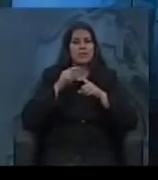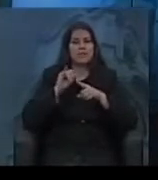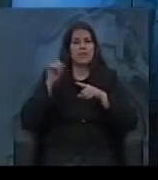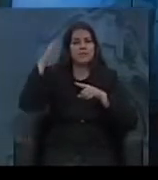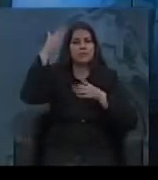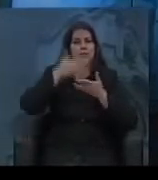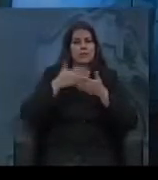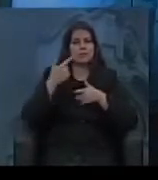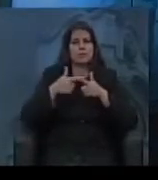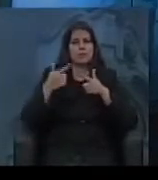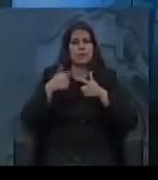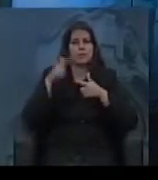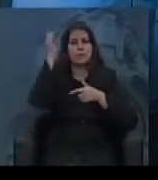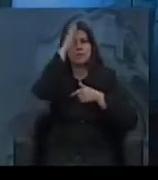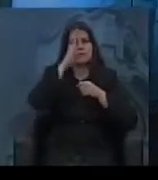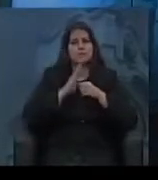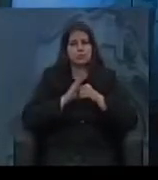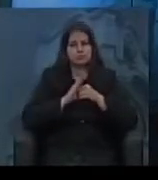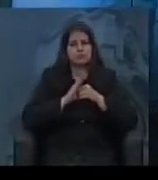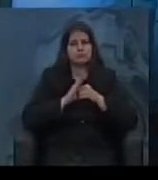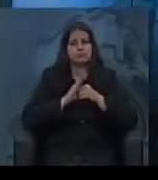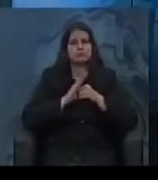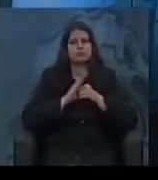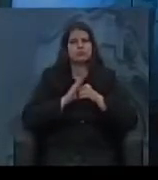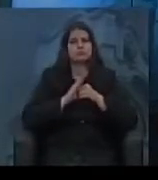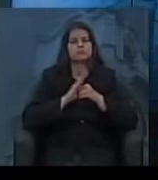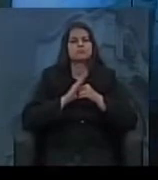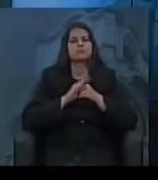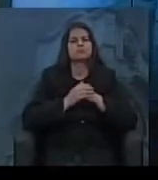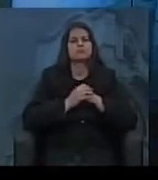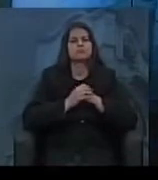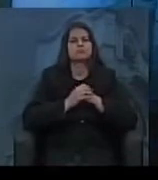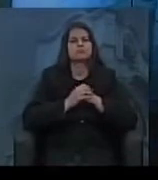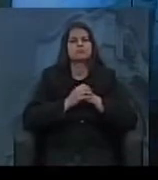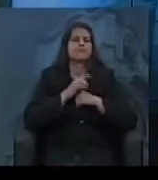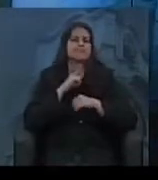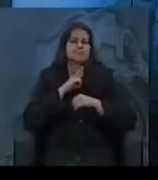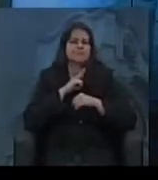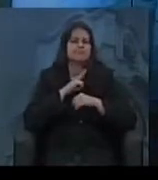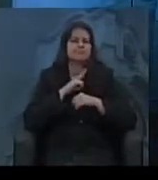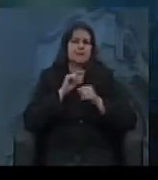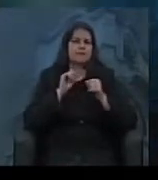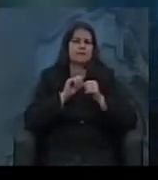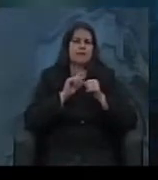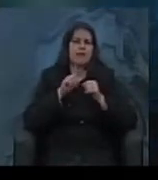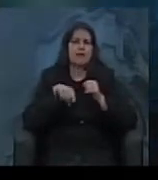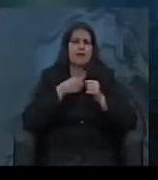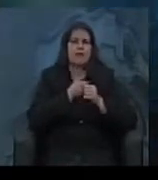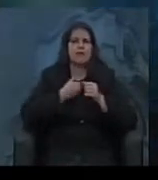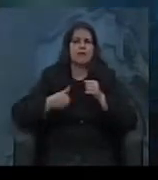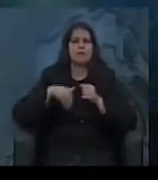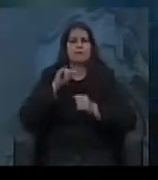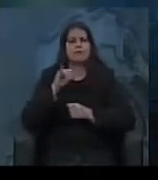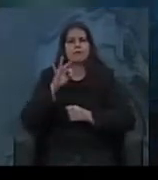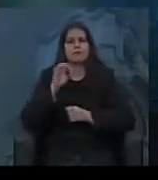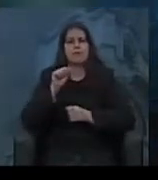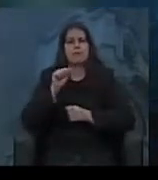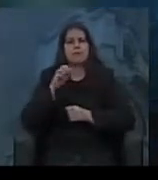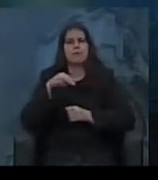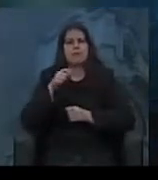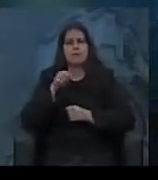problema crônico no Brasil, que vai ser, de certa forma, acabado no governo Itamar Franco, com o Plano Real.